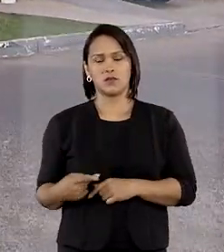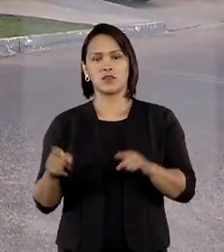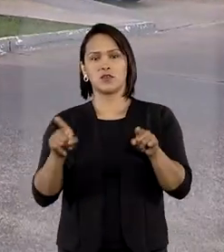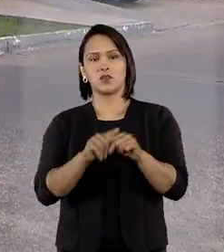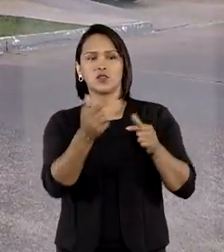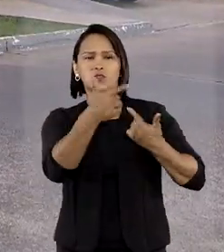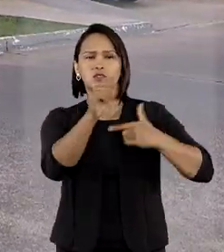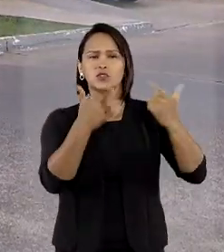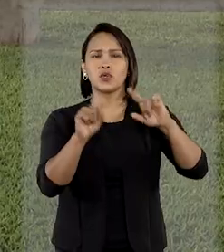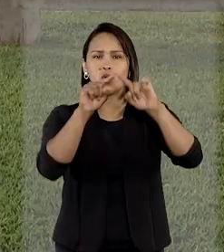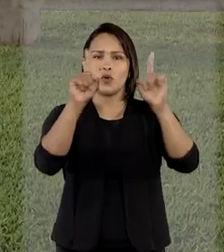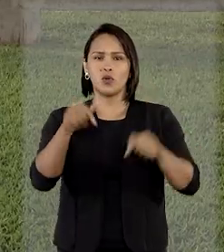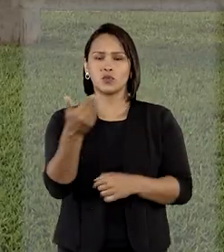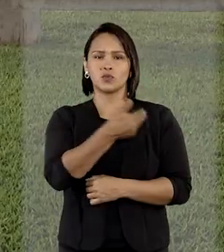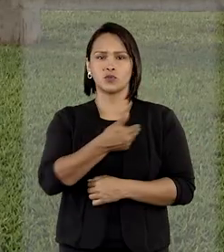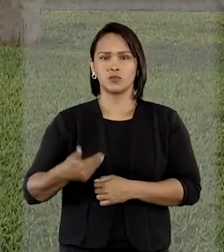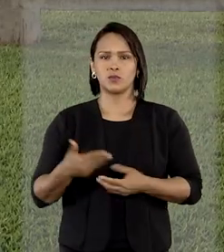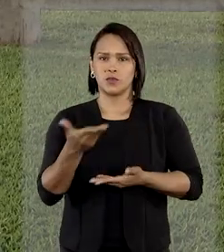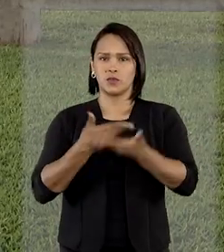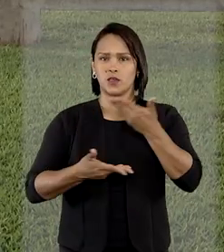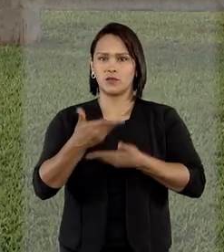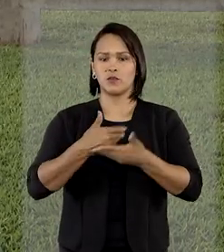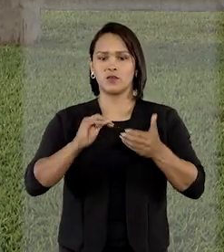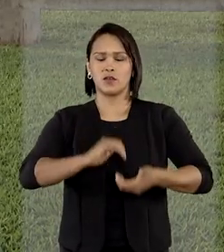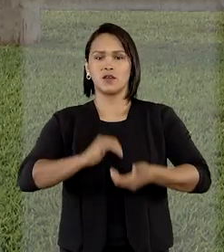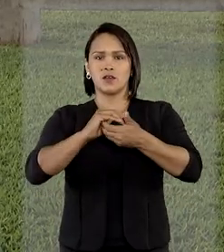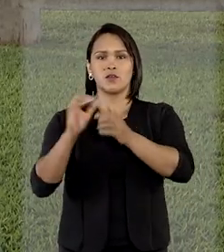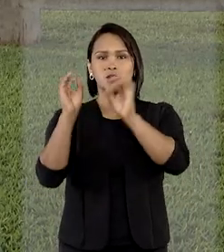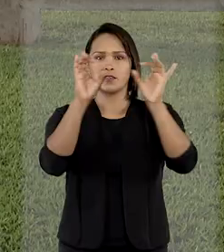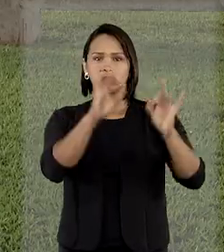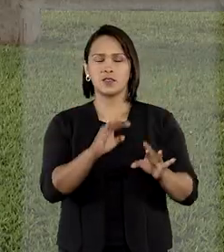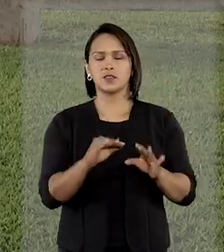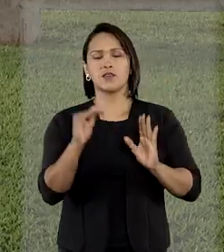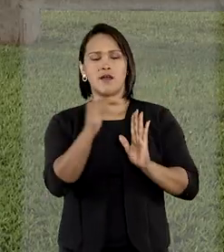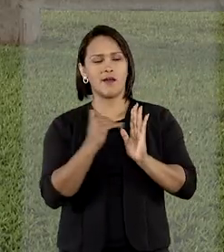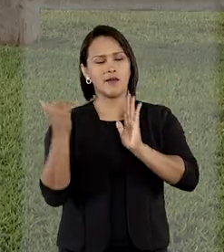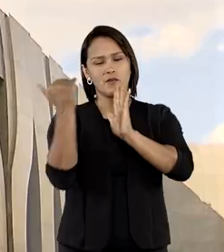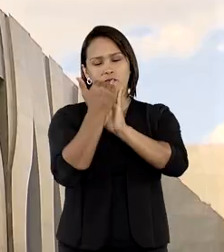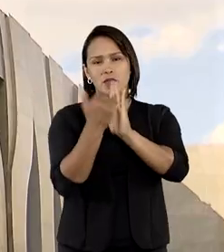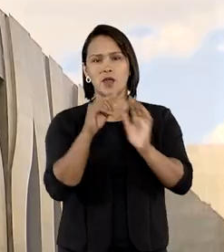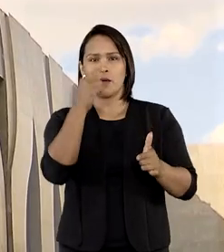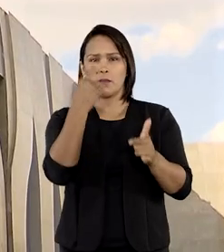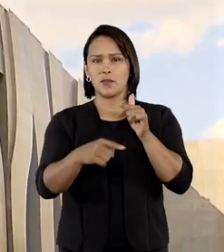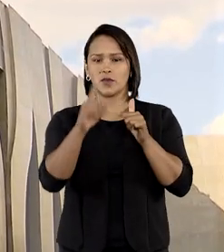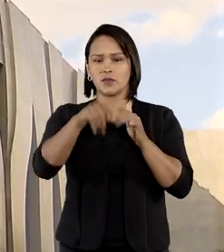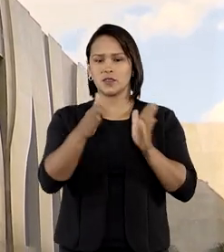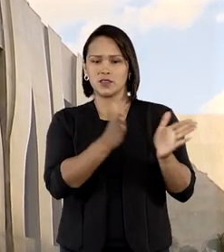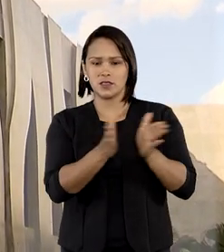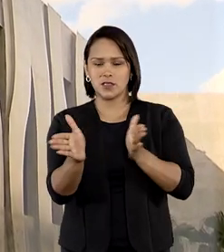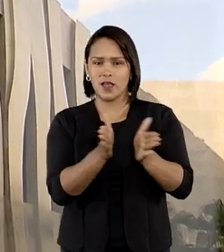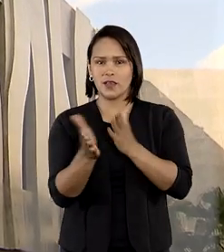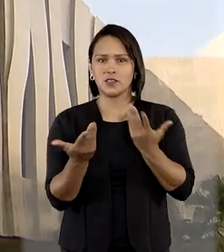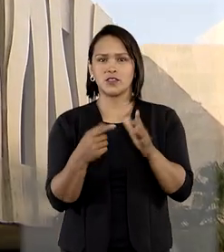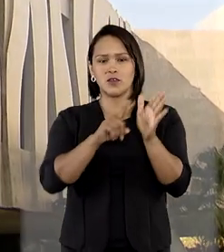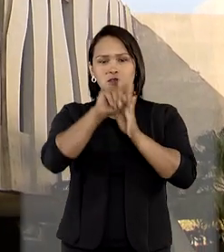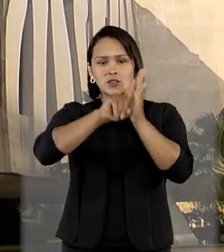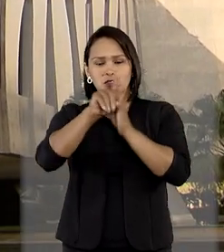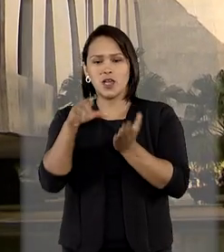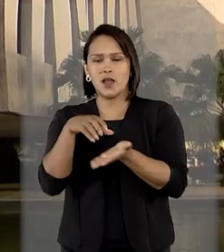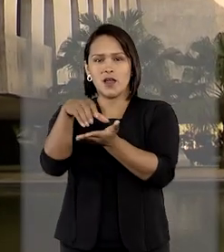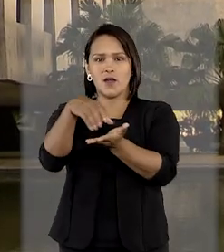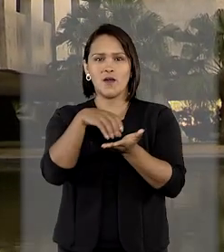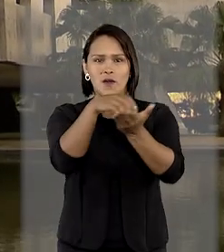públicos, a Corte Especial referendou as medidas de proibição de acesso dos investigados a determinados locais e o